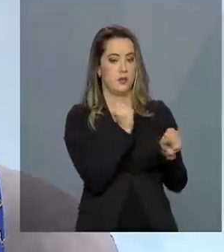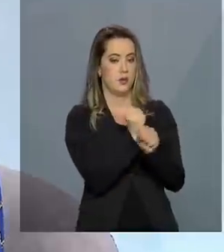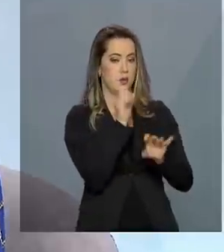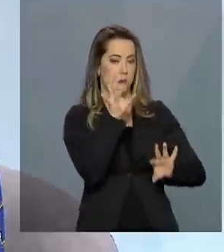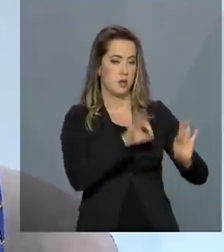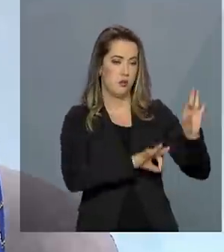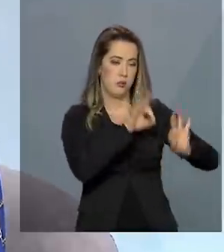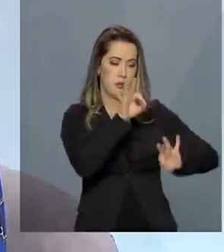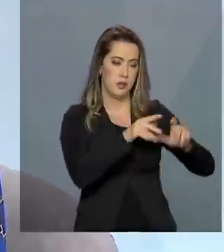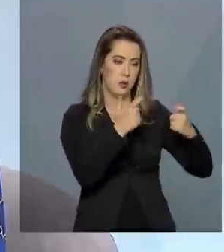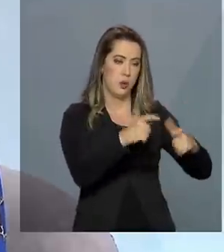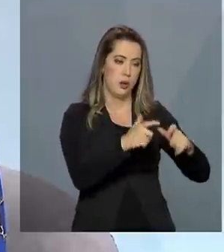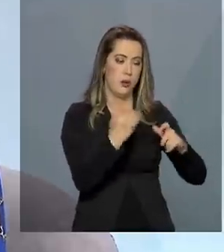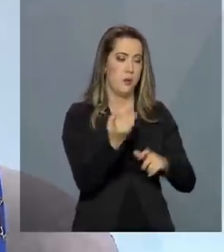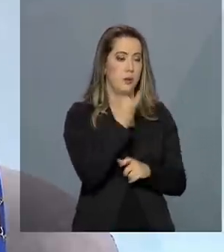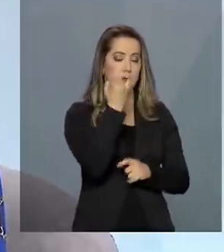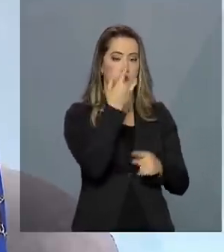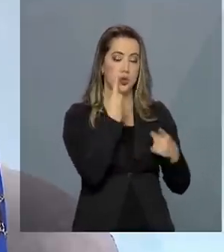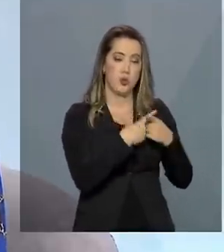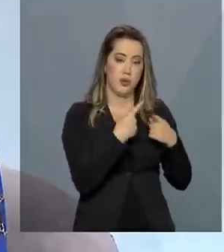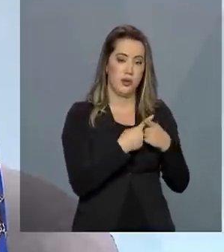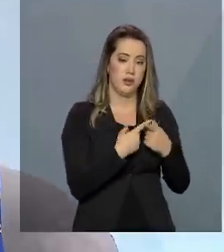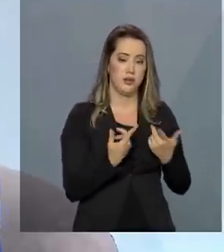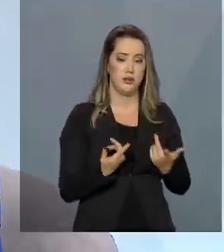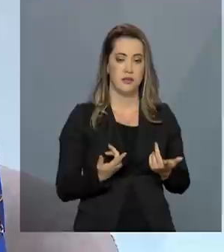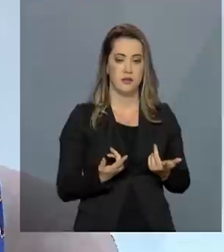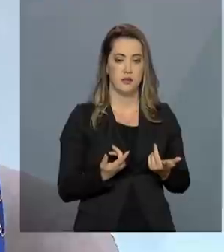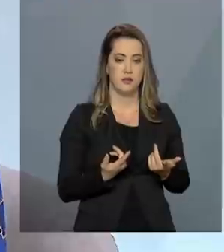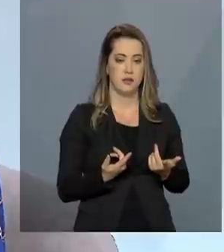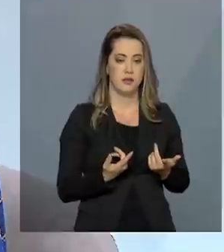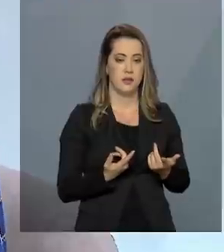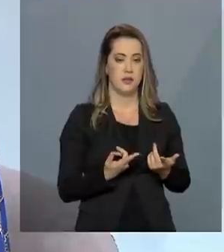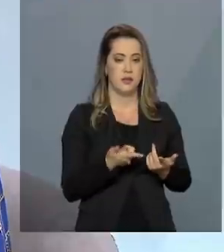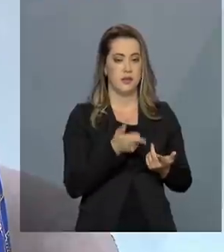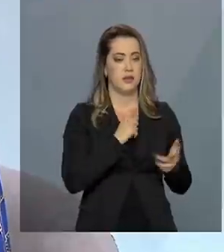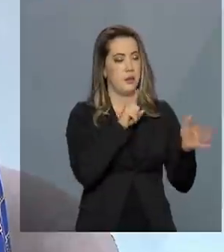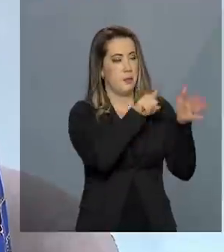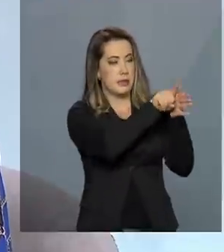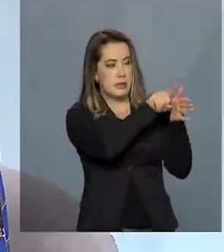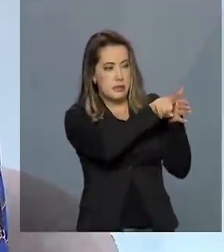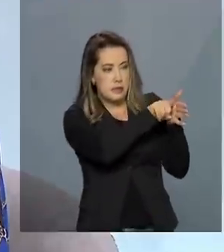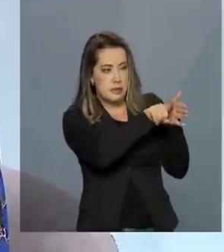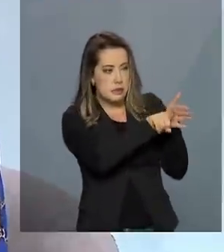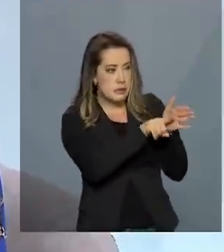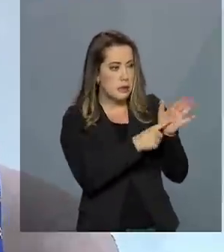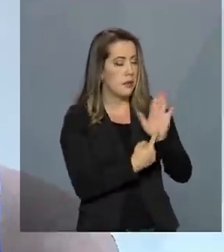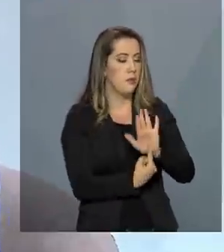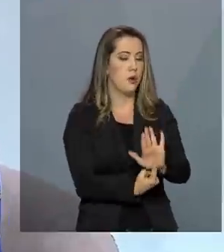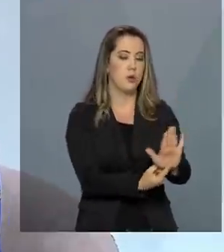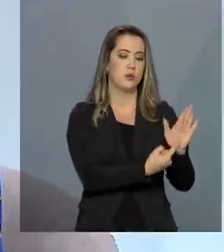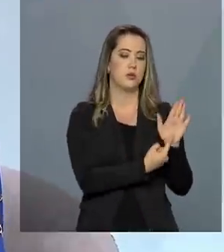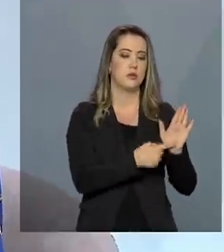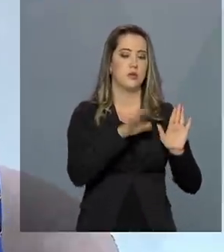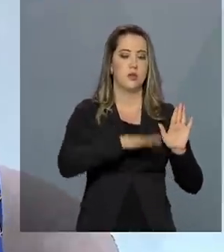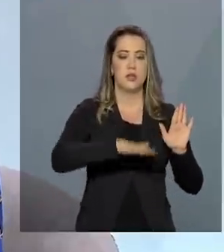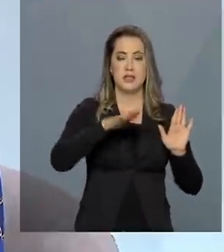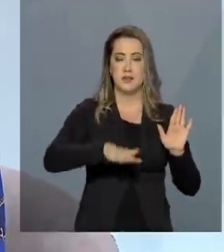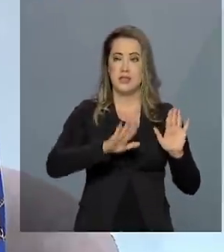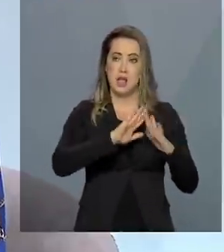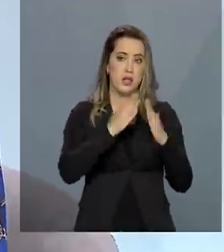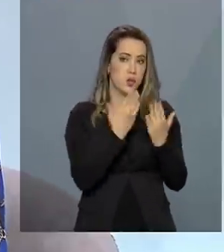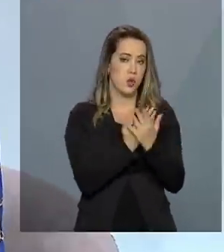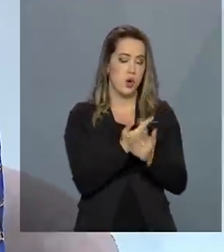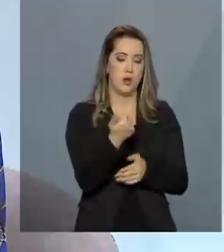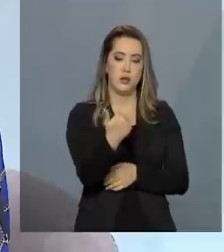ela seja muito importante porque existem pesquisas que mostram que em muitas escolas